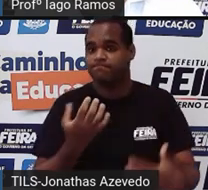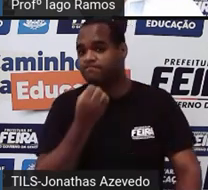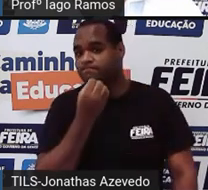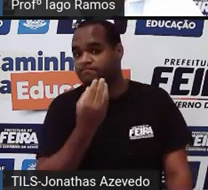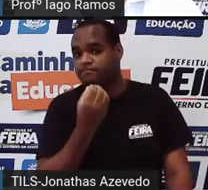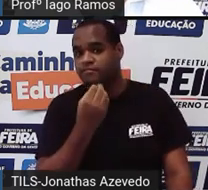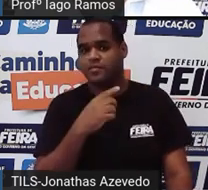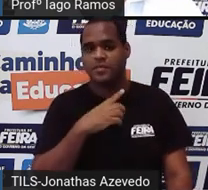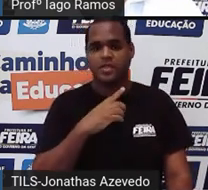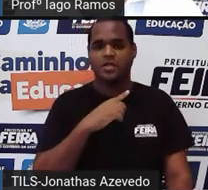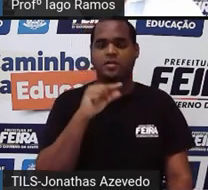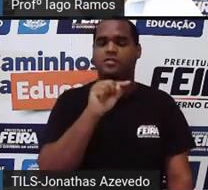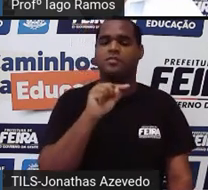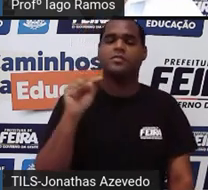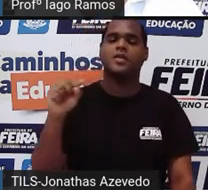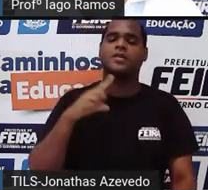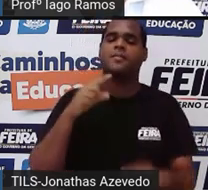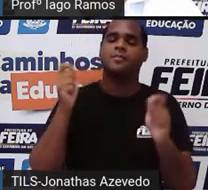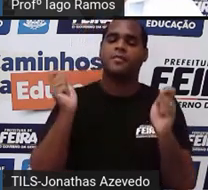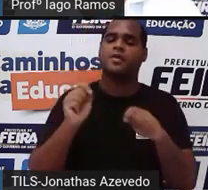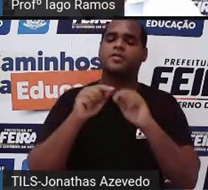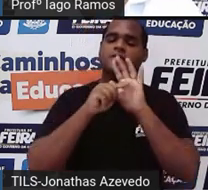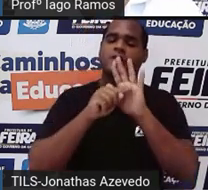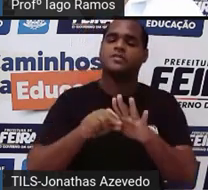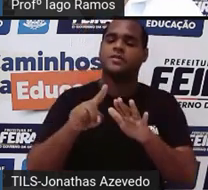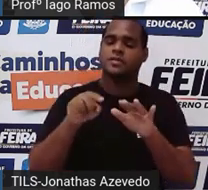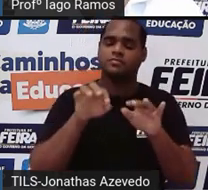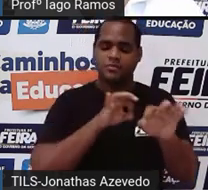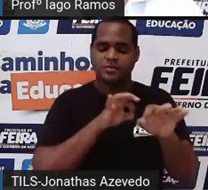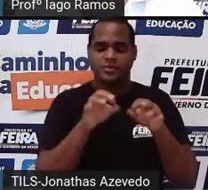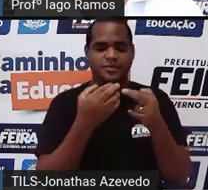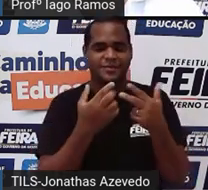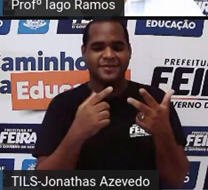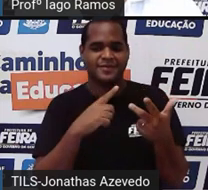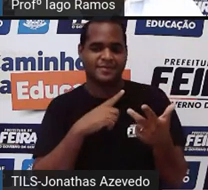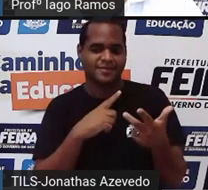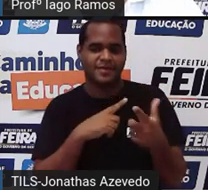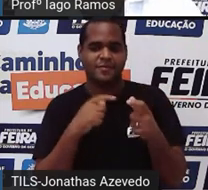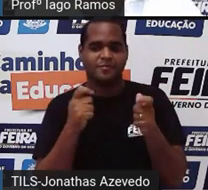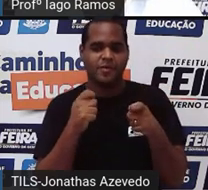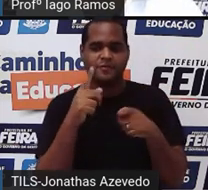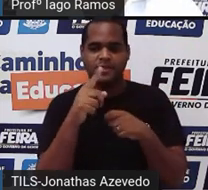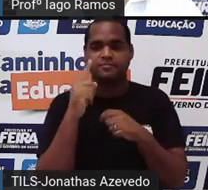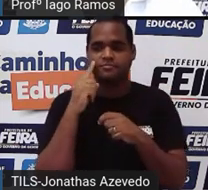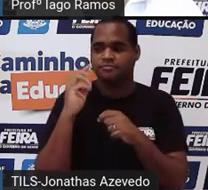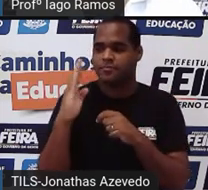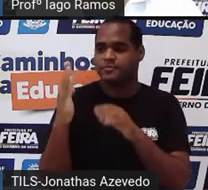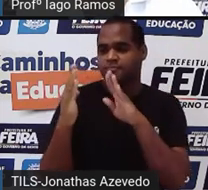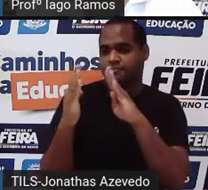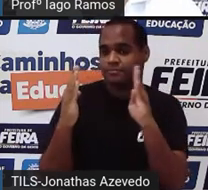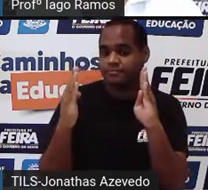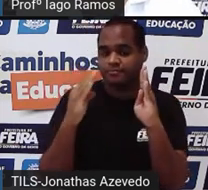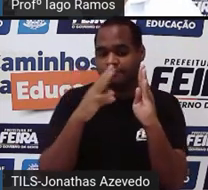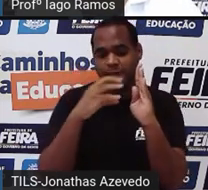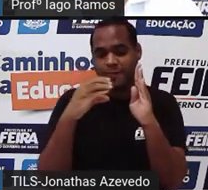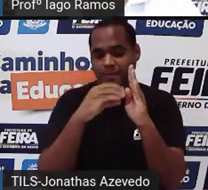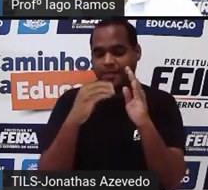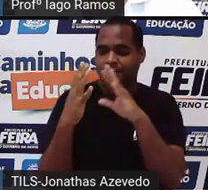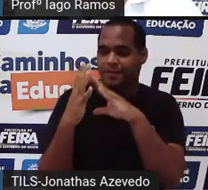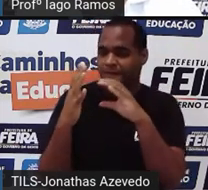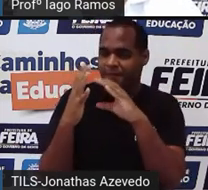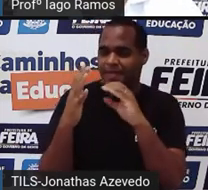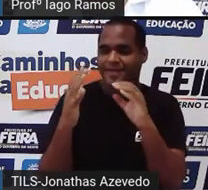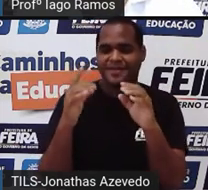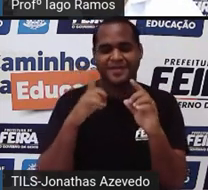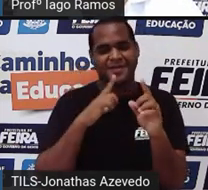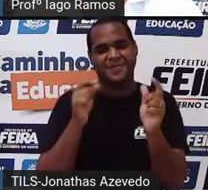os três pontos que vão me ajudar a construir o reflexo desse triângulo tá